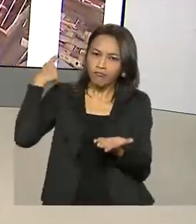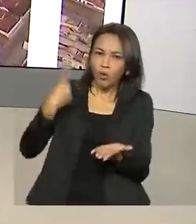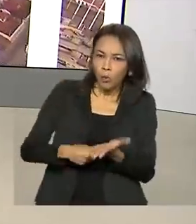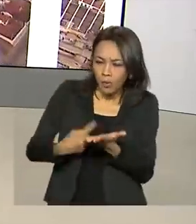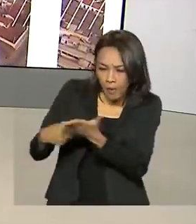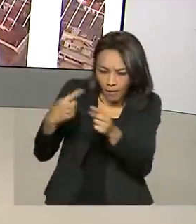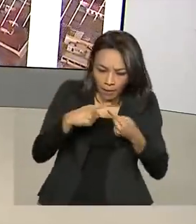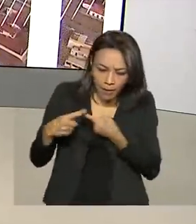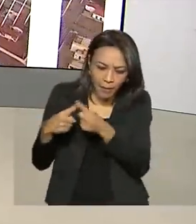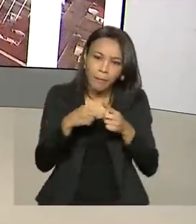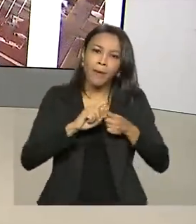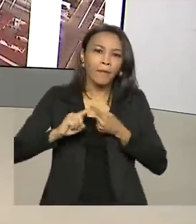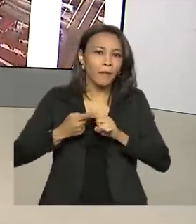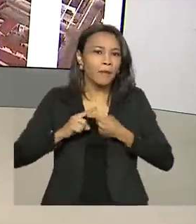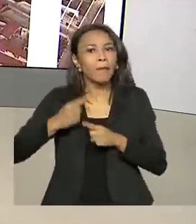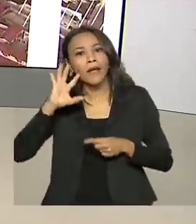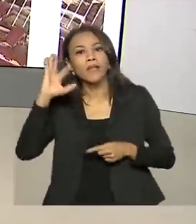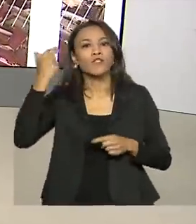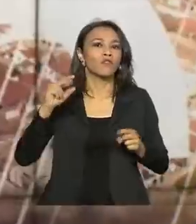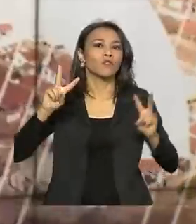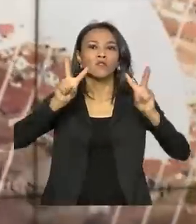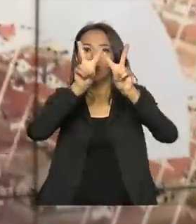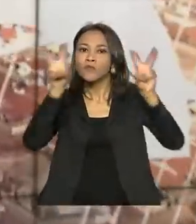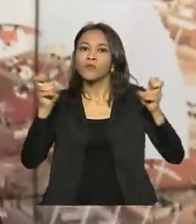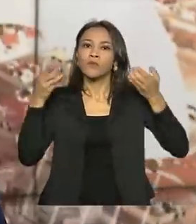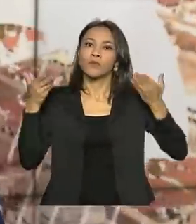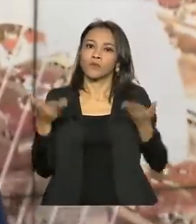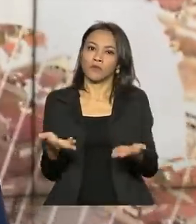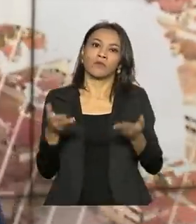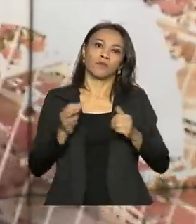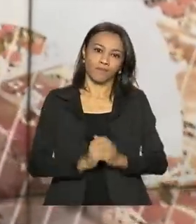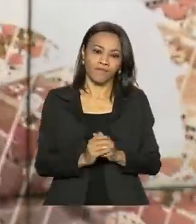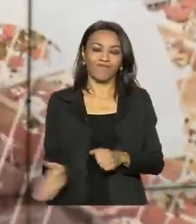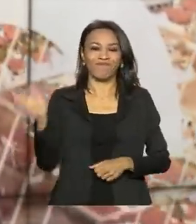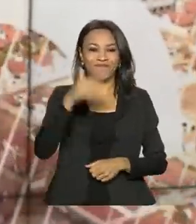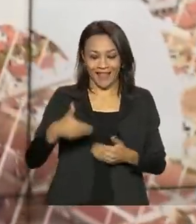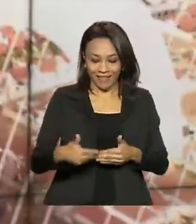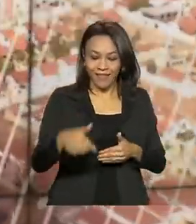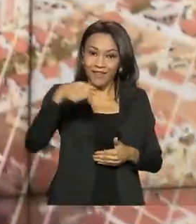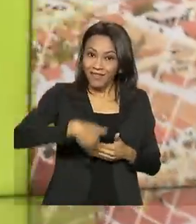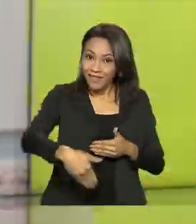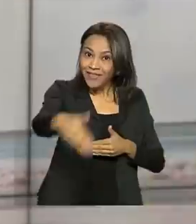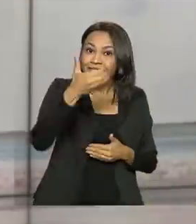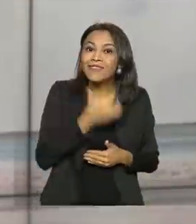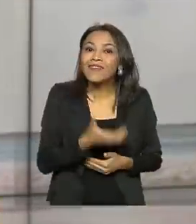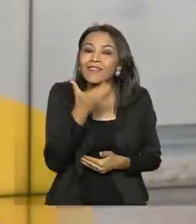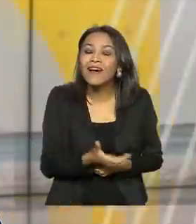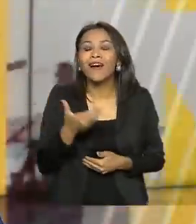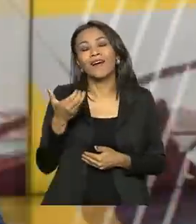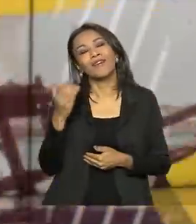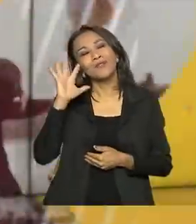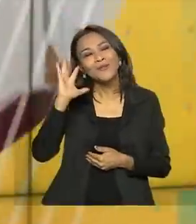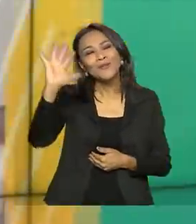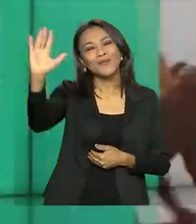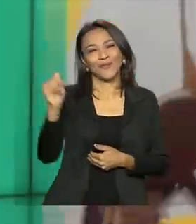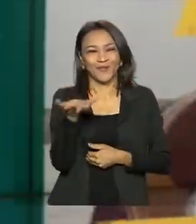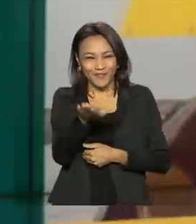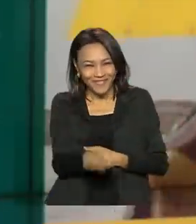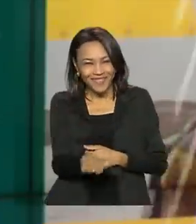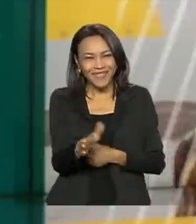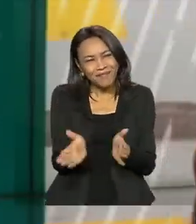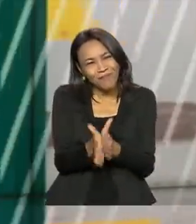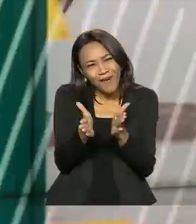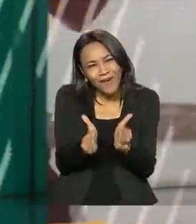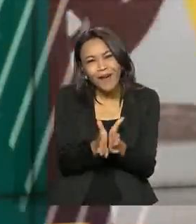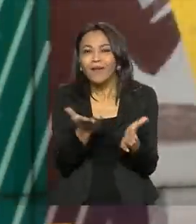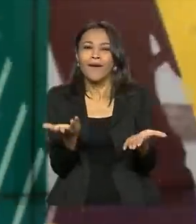comuns e efetivas sobre o tema. Neste Natal, você pode realizar o sonho de uma criança de baixa renda. Para isso,